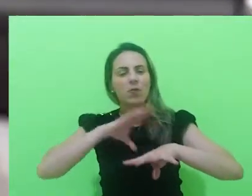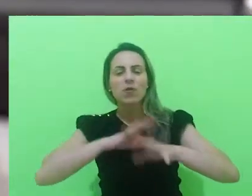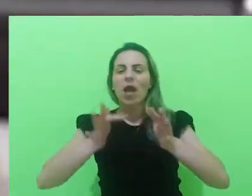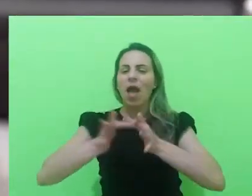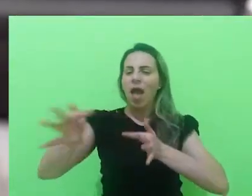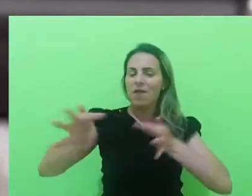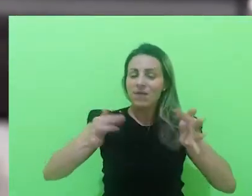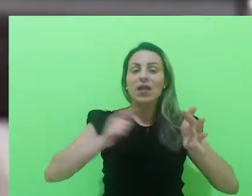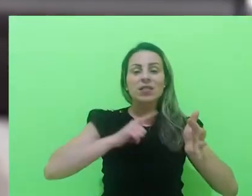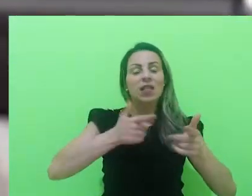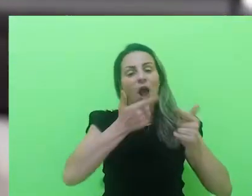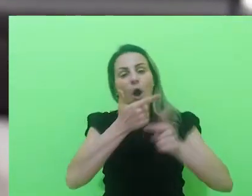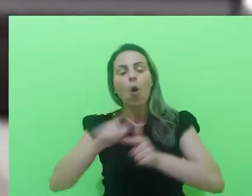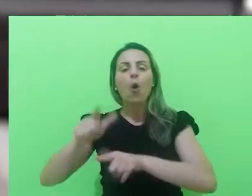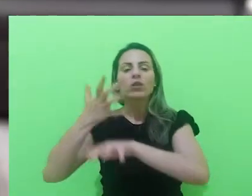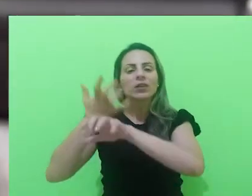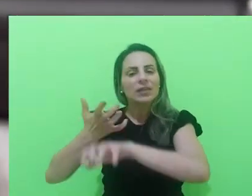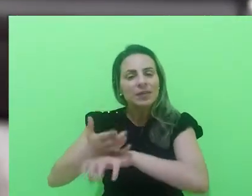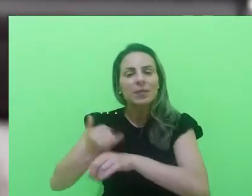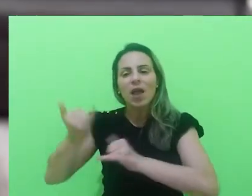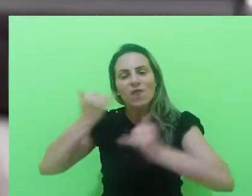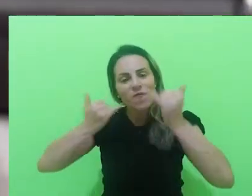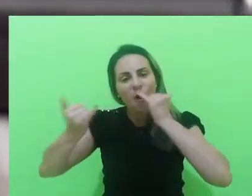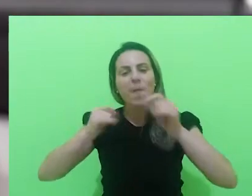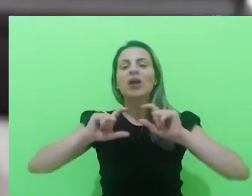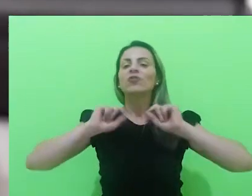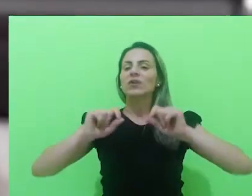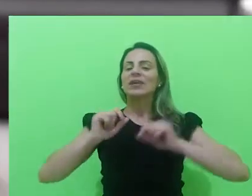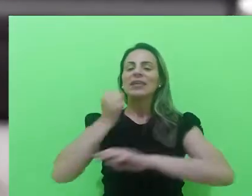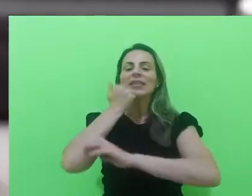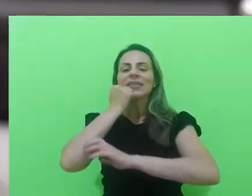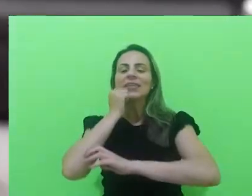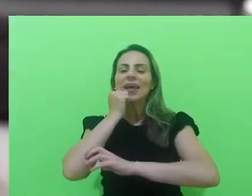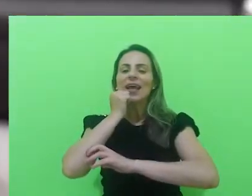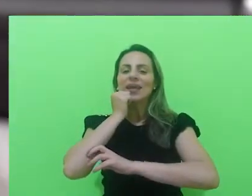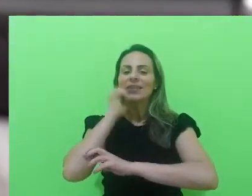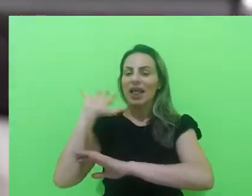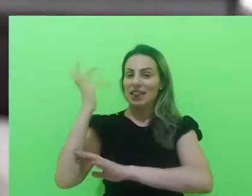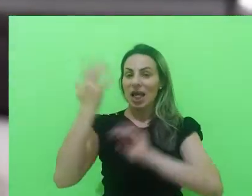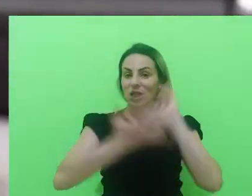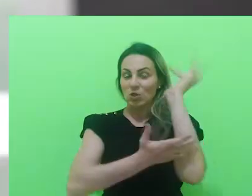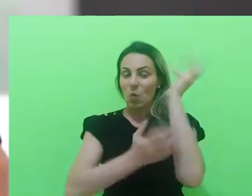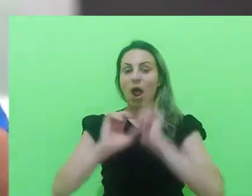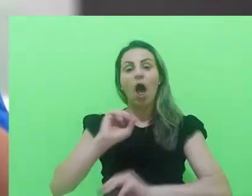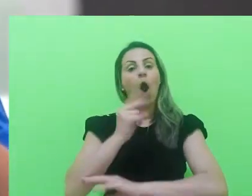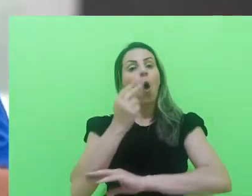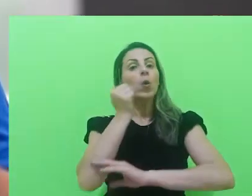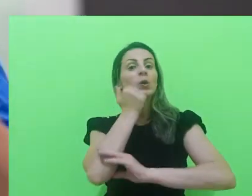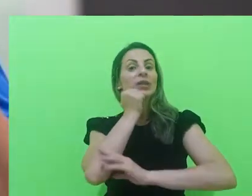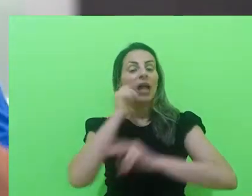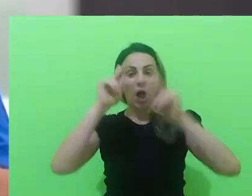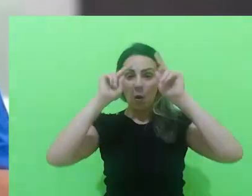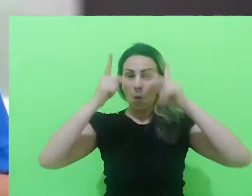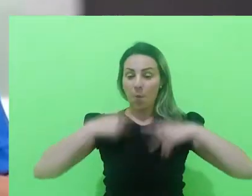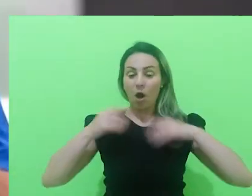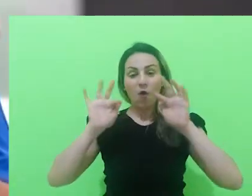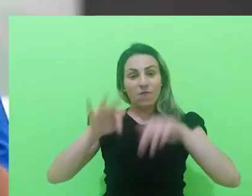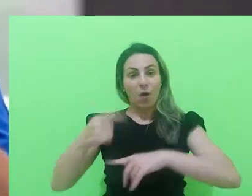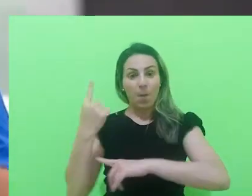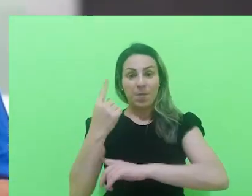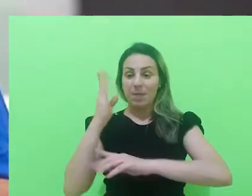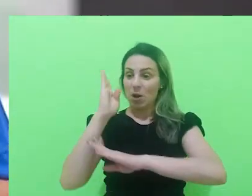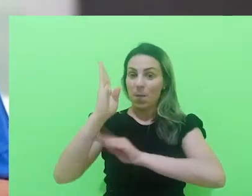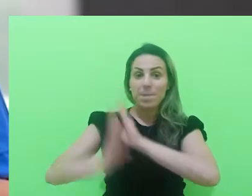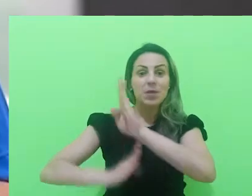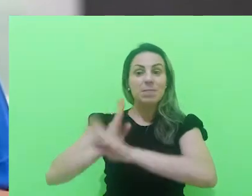física. E tem os itinerários formativos, em que você pode fazer Ciência e Natureza ou Ciências Humanas. Ao final do primeiro bimestre, vou